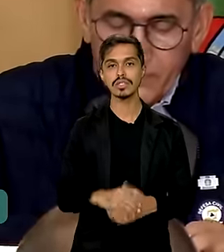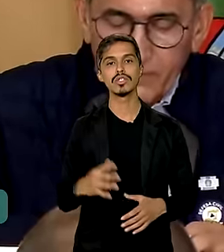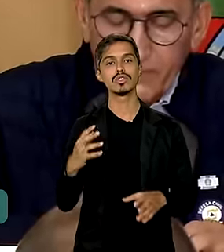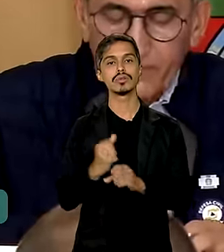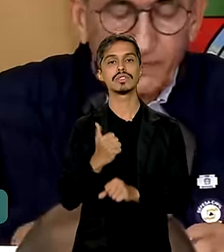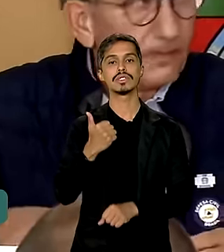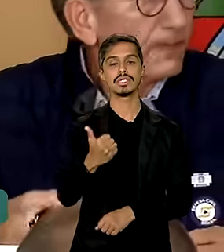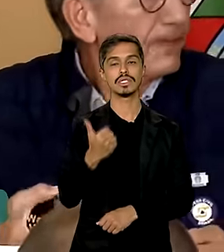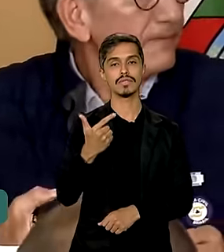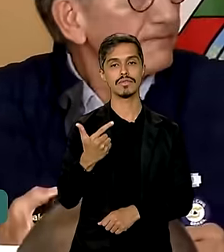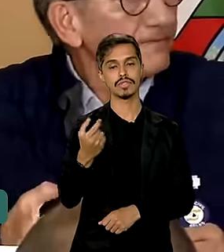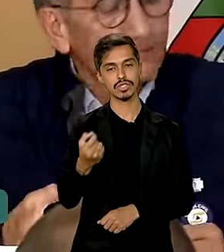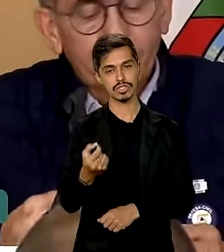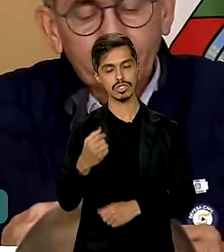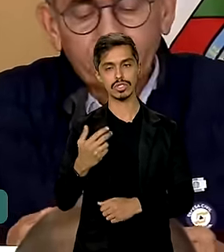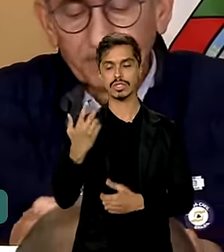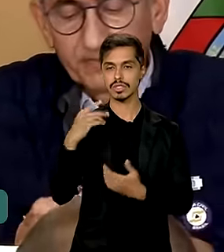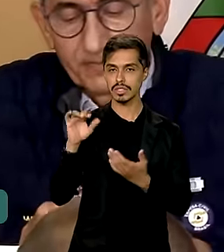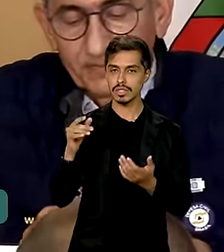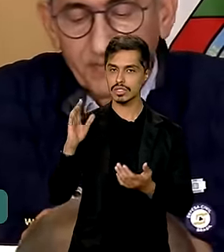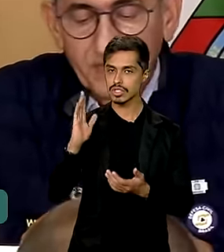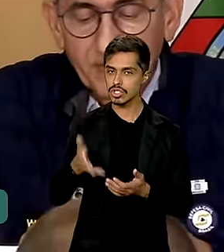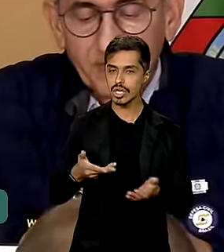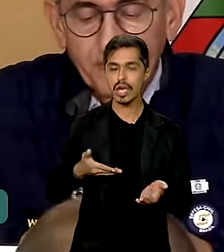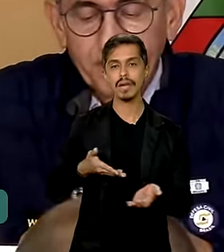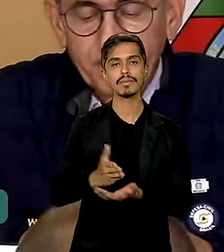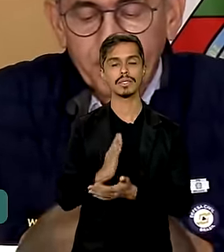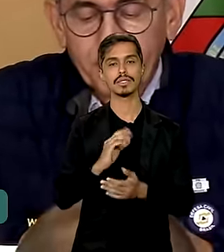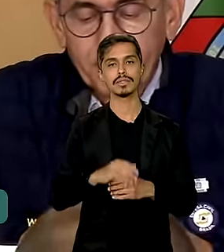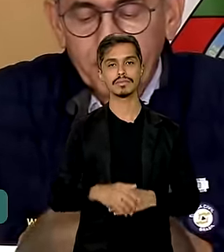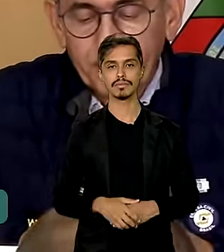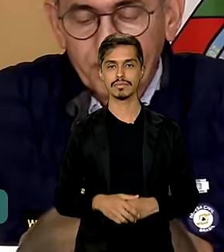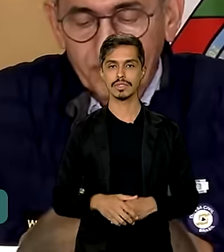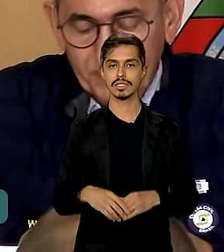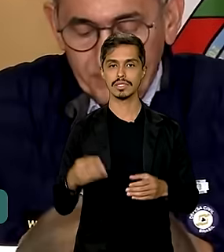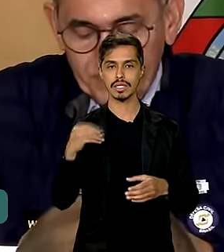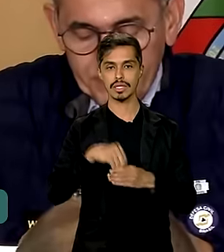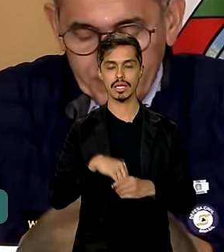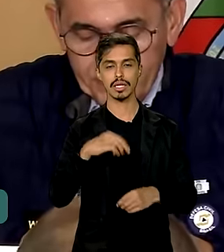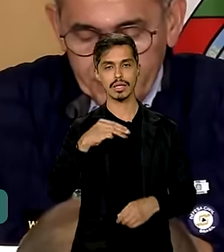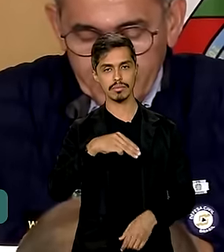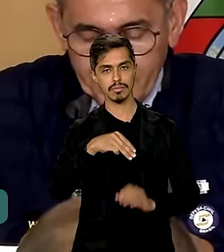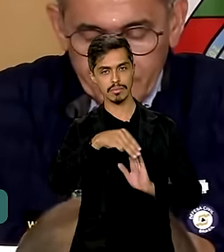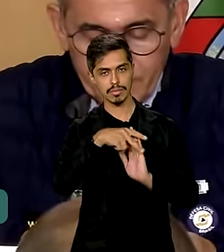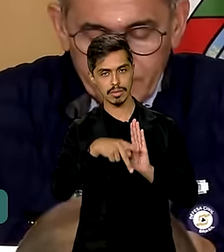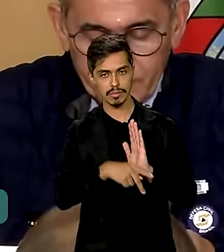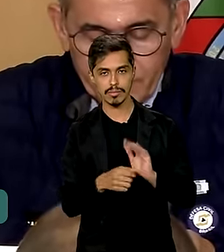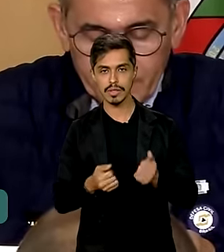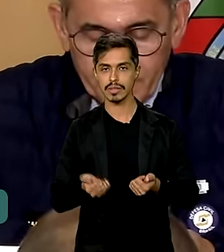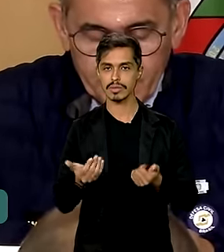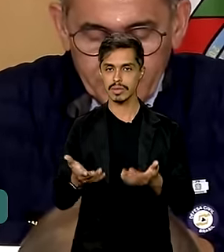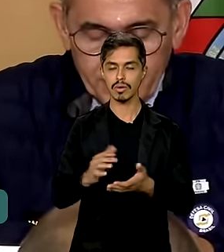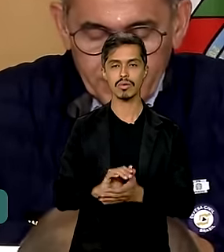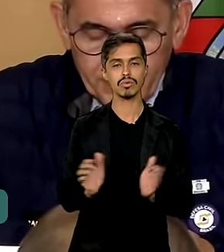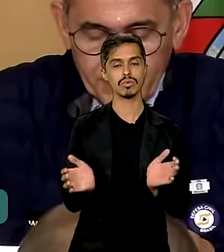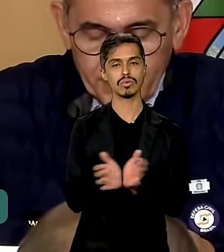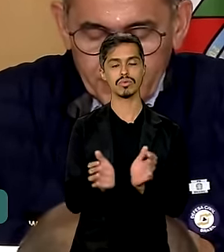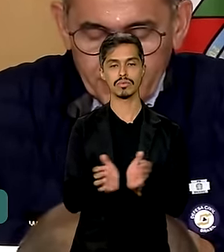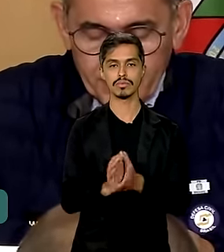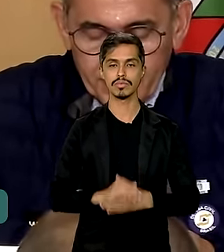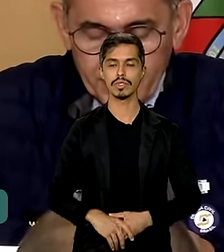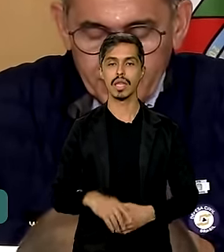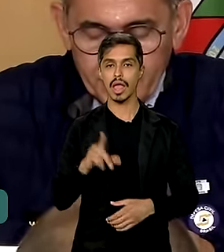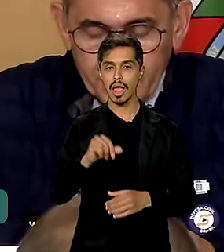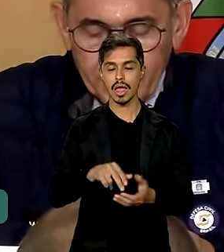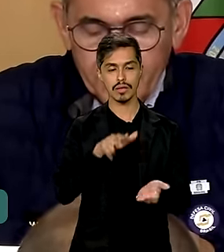leitos que já haviam sido autorizados na medida provisória ao Grupo Hospitalar Conceição. Então, são leitos